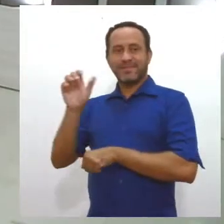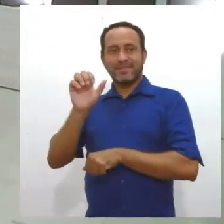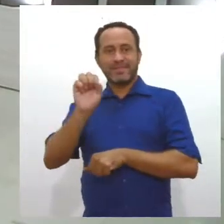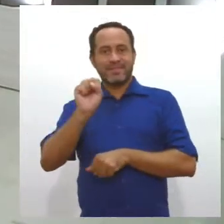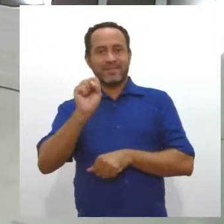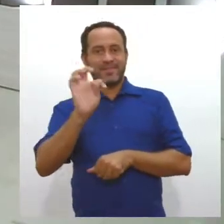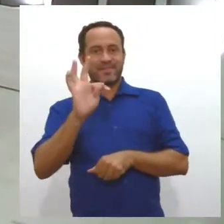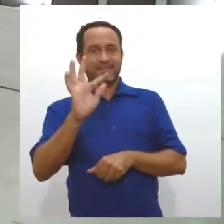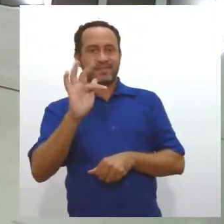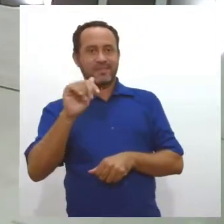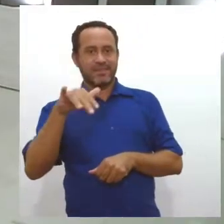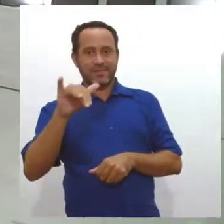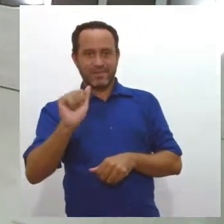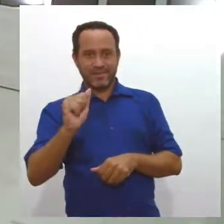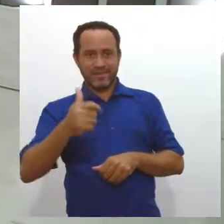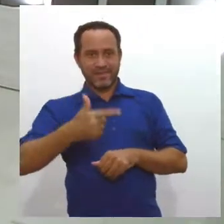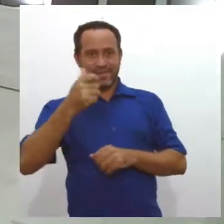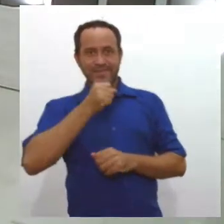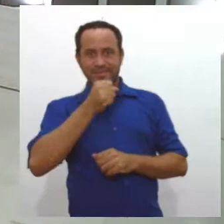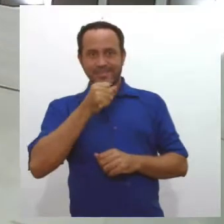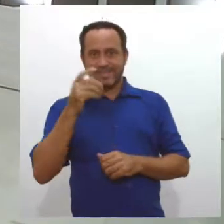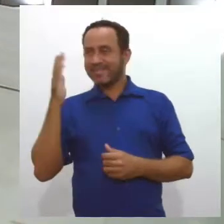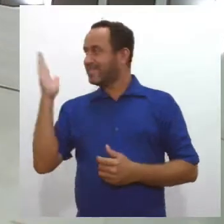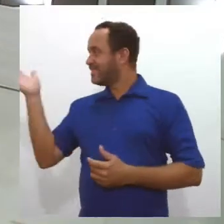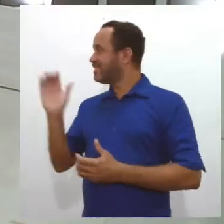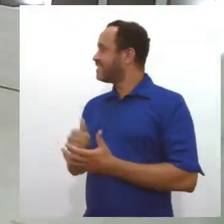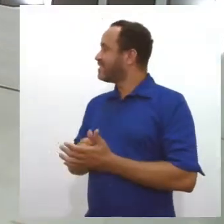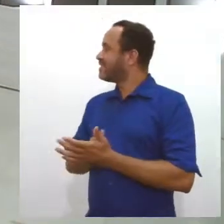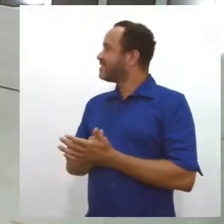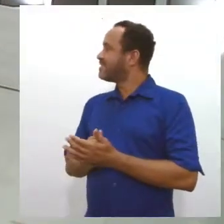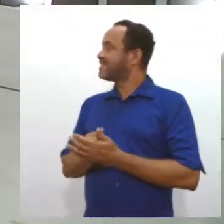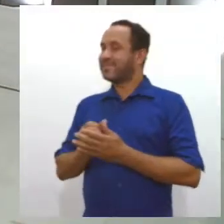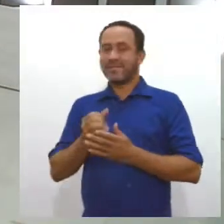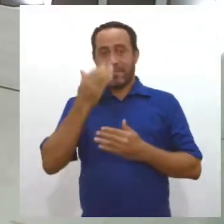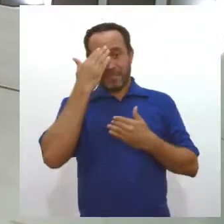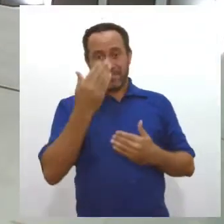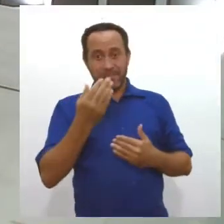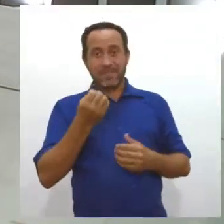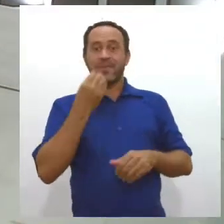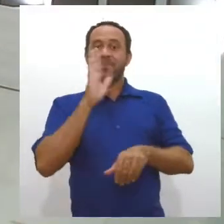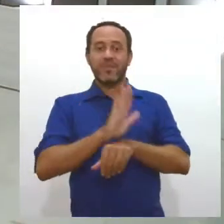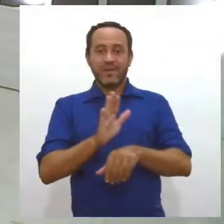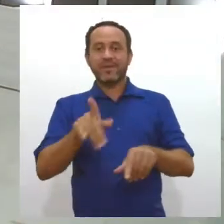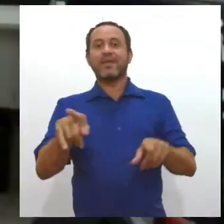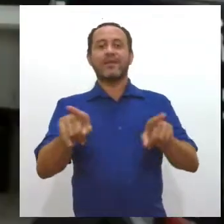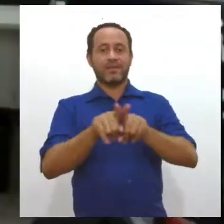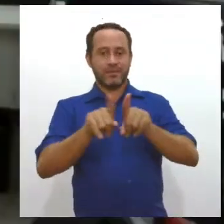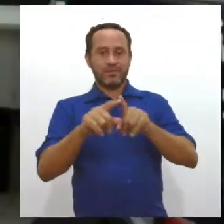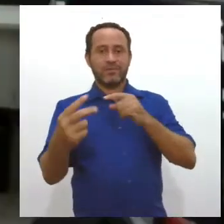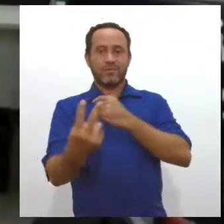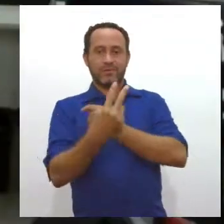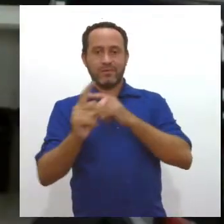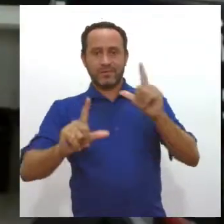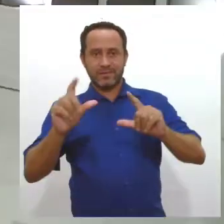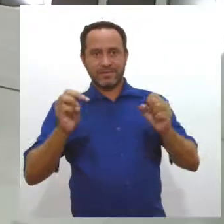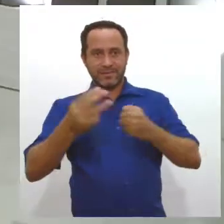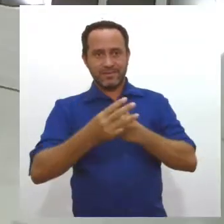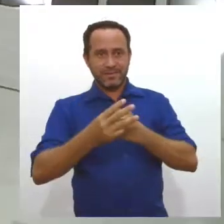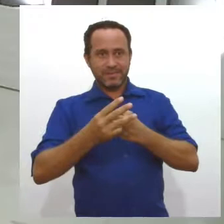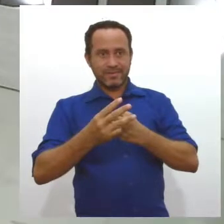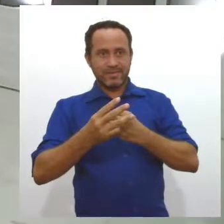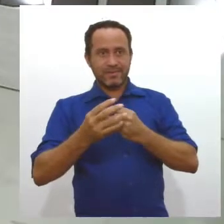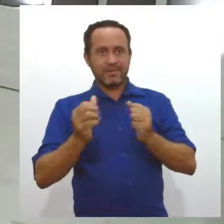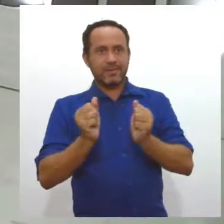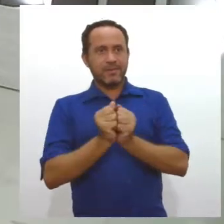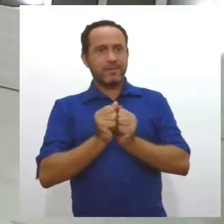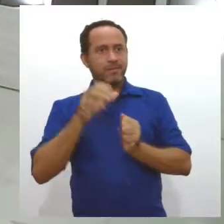Seja bem-vinda ao Jornal da Lese, segunda edição. É com você. Obrigada, Valquíria. Boa tarde a todos que nos assistem. Estamos sem áudio da Stephanie